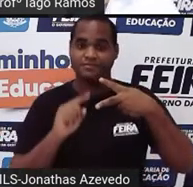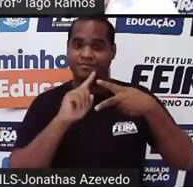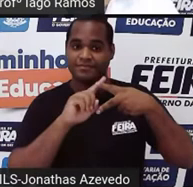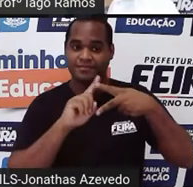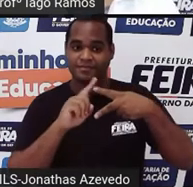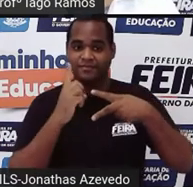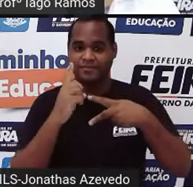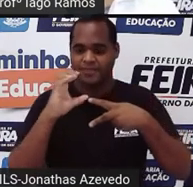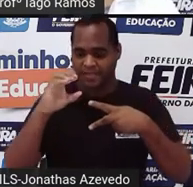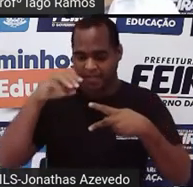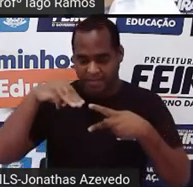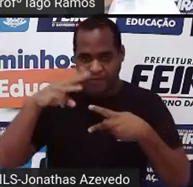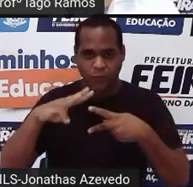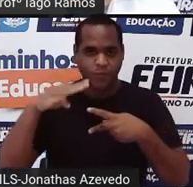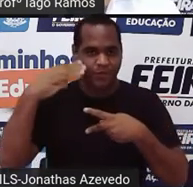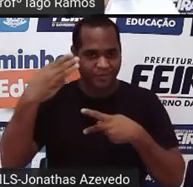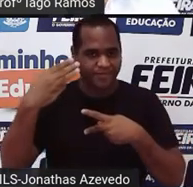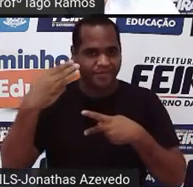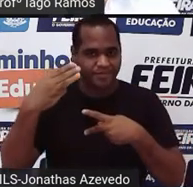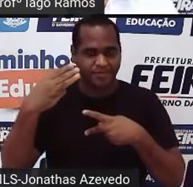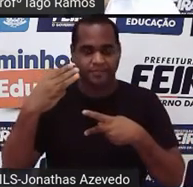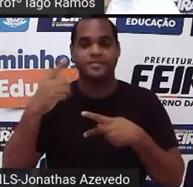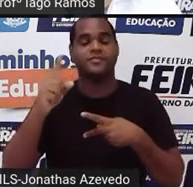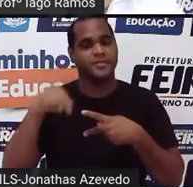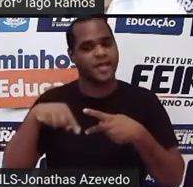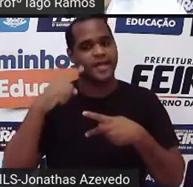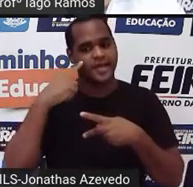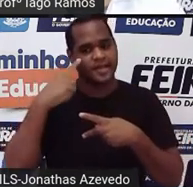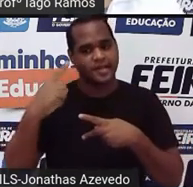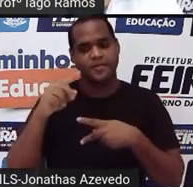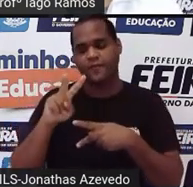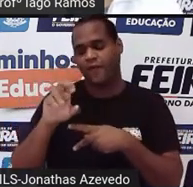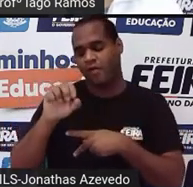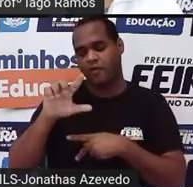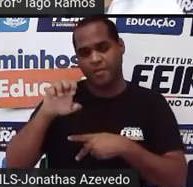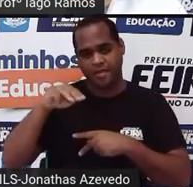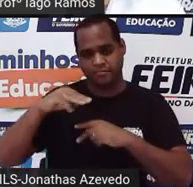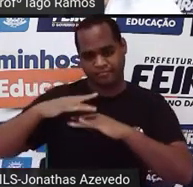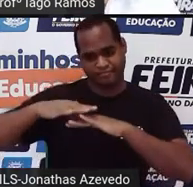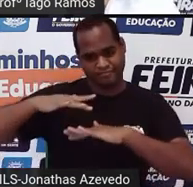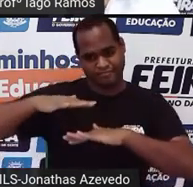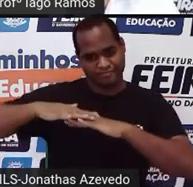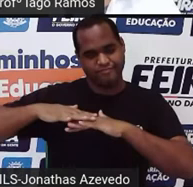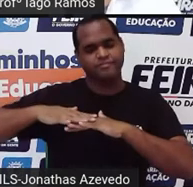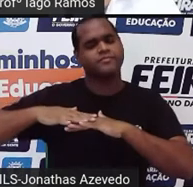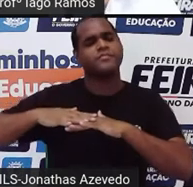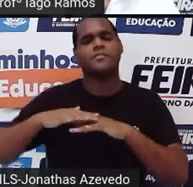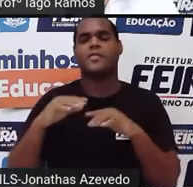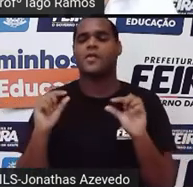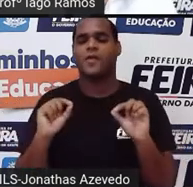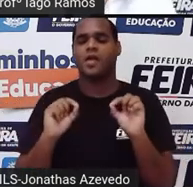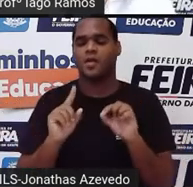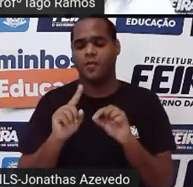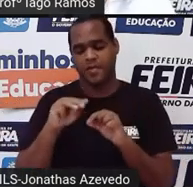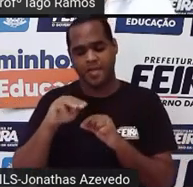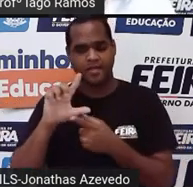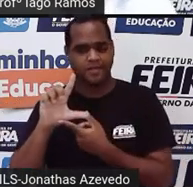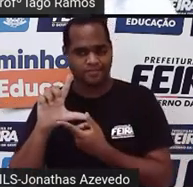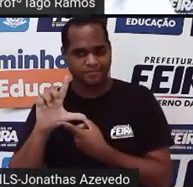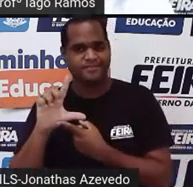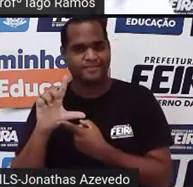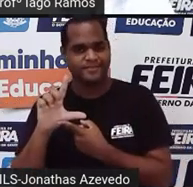Um centímetro cúbico, que é uma unidade de volume, equivale a um mililitro,